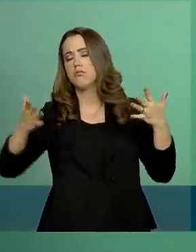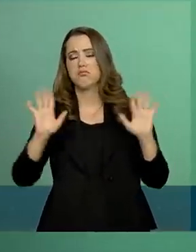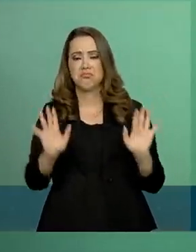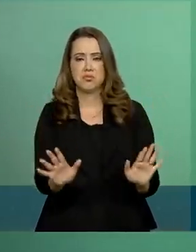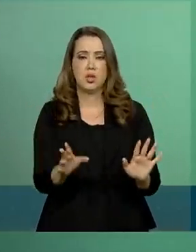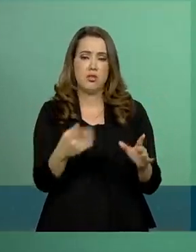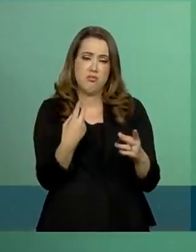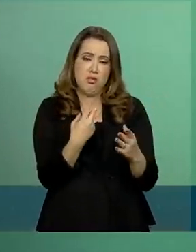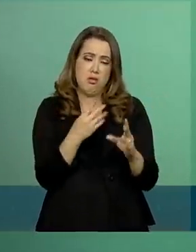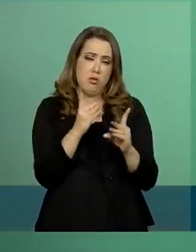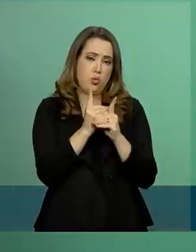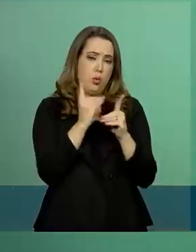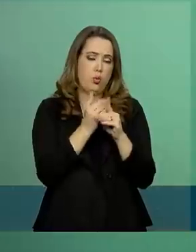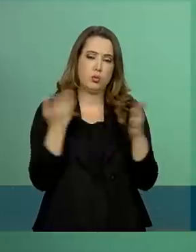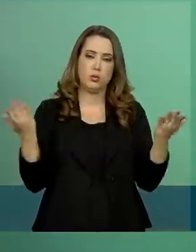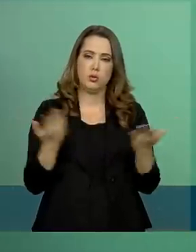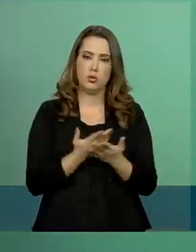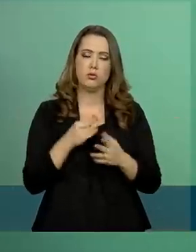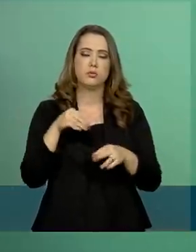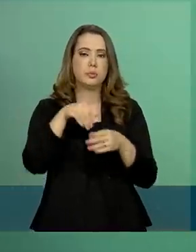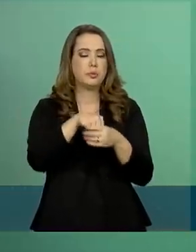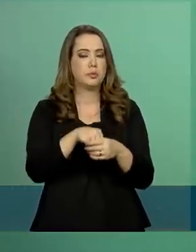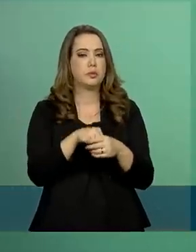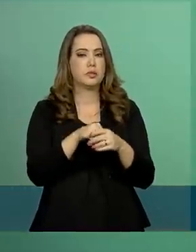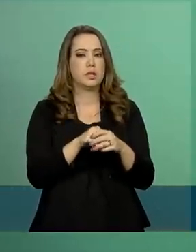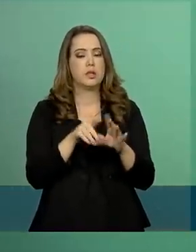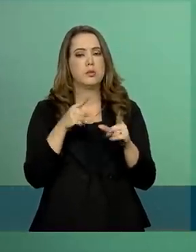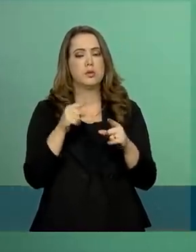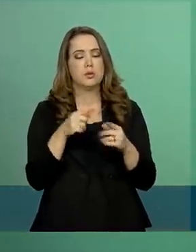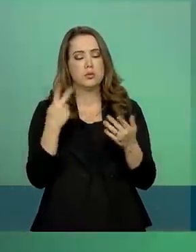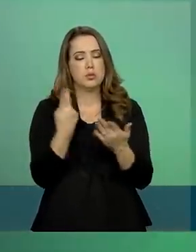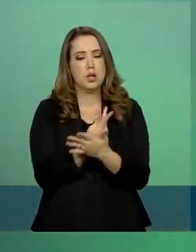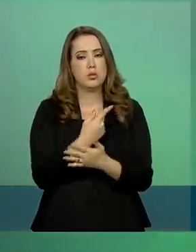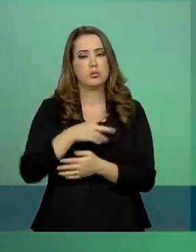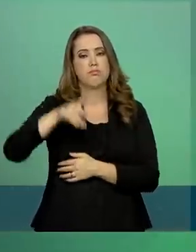em cima daquilo que a pasta há de realizar durante o seu dia a dia.